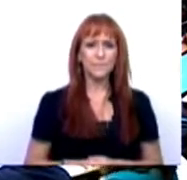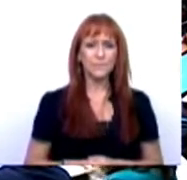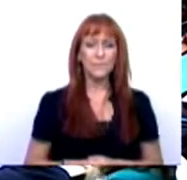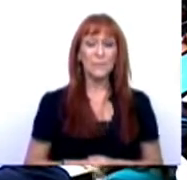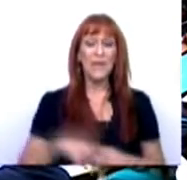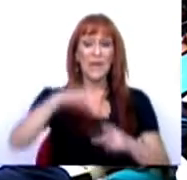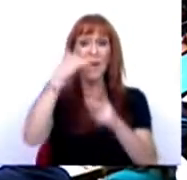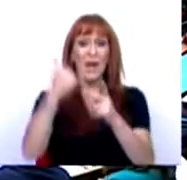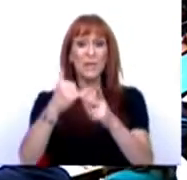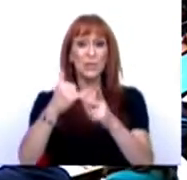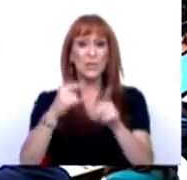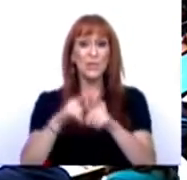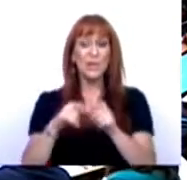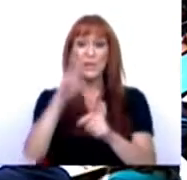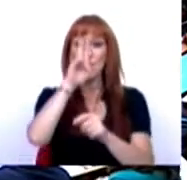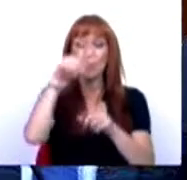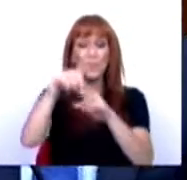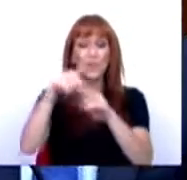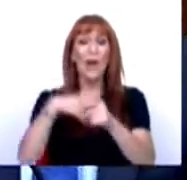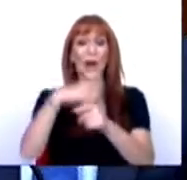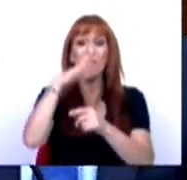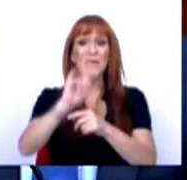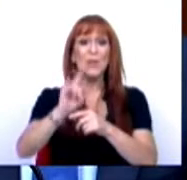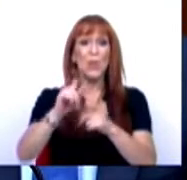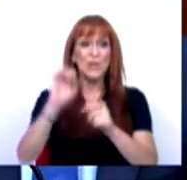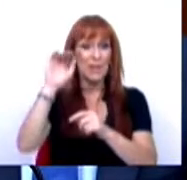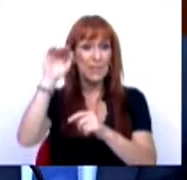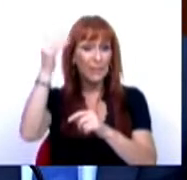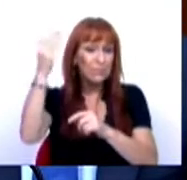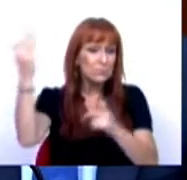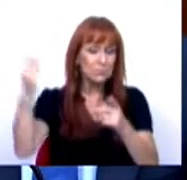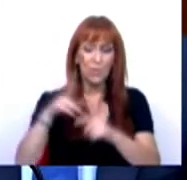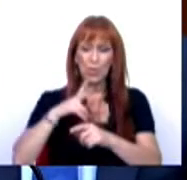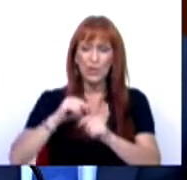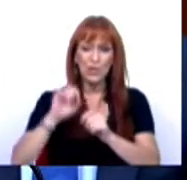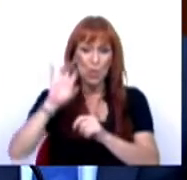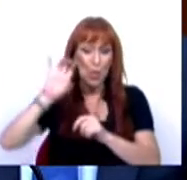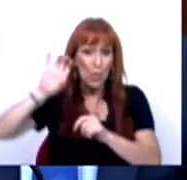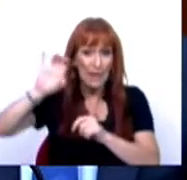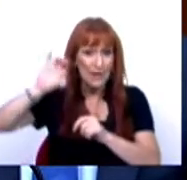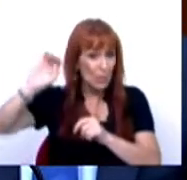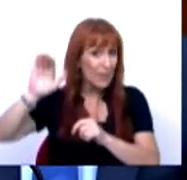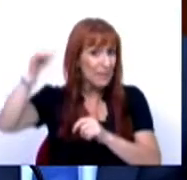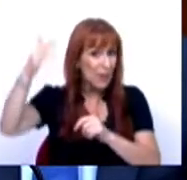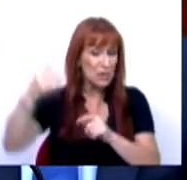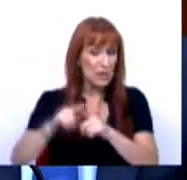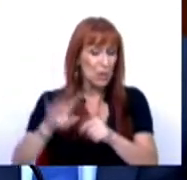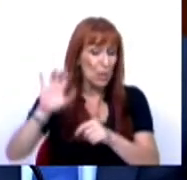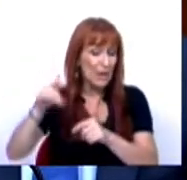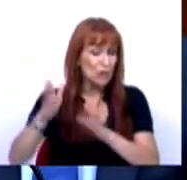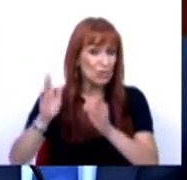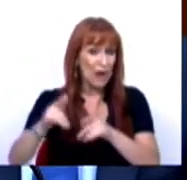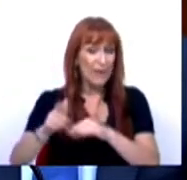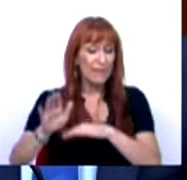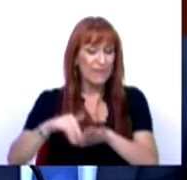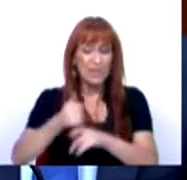Em segundo lugar, em relação aos combustíveis, também queria dizer que, em primeiro lugar, Portugal foi um dos primeiros países, e é o país que já